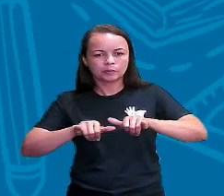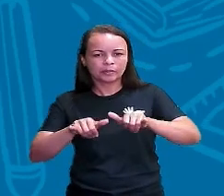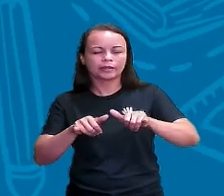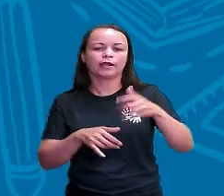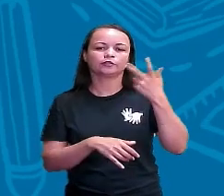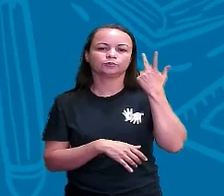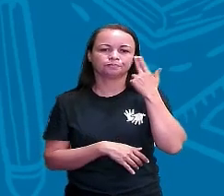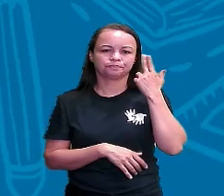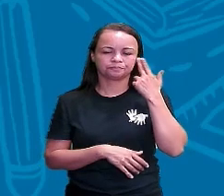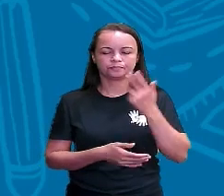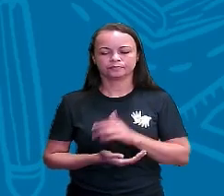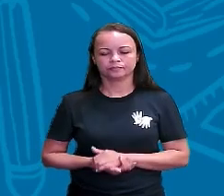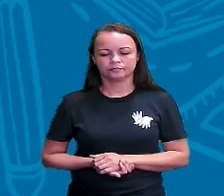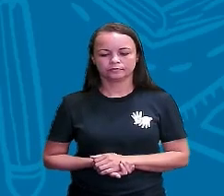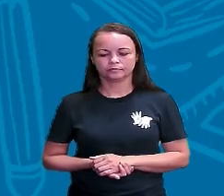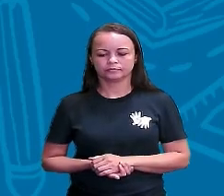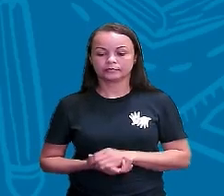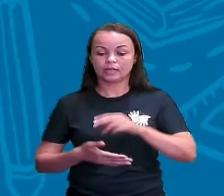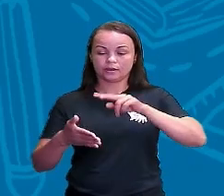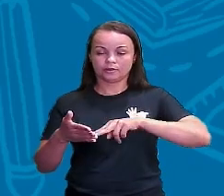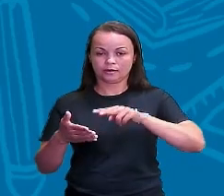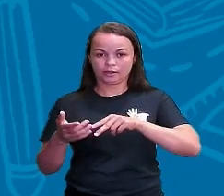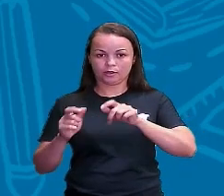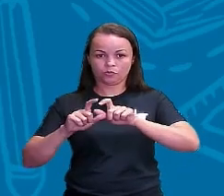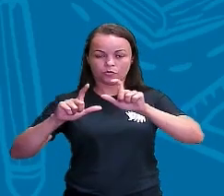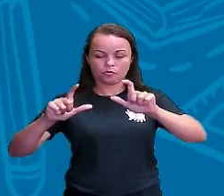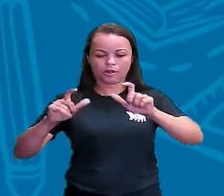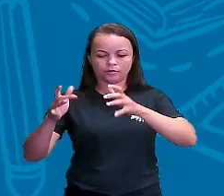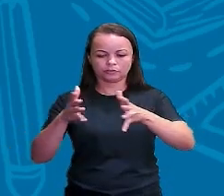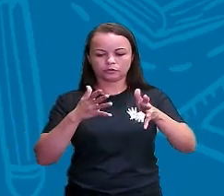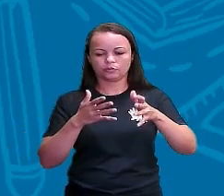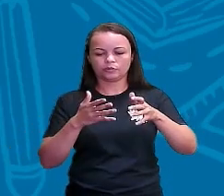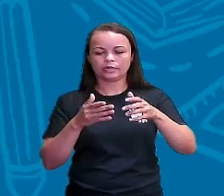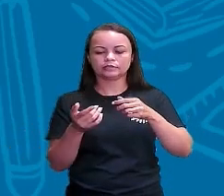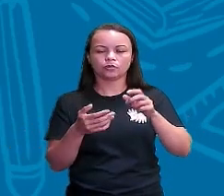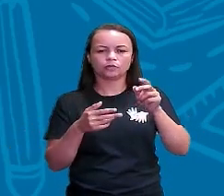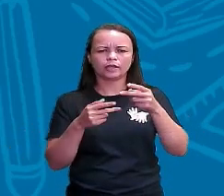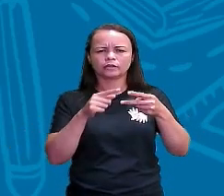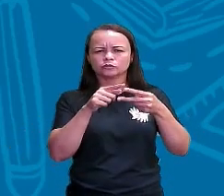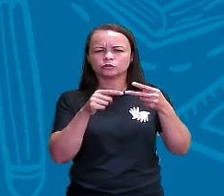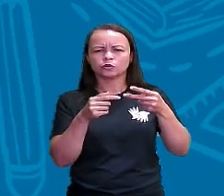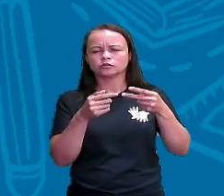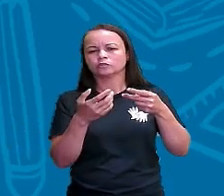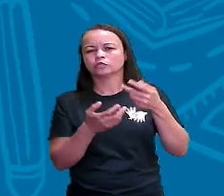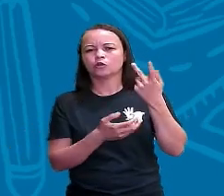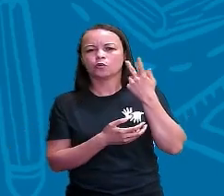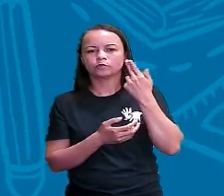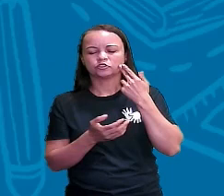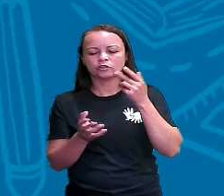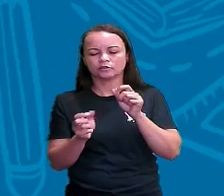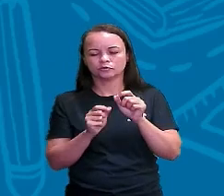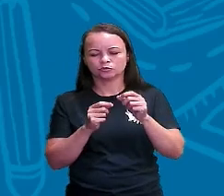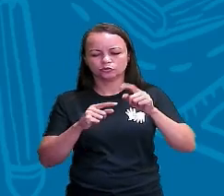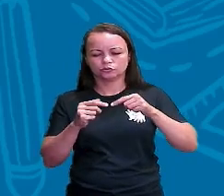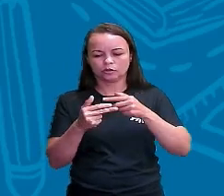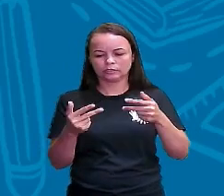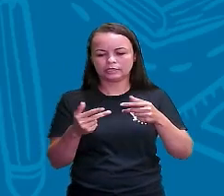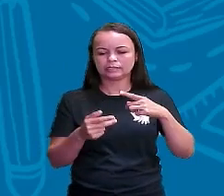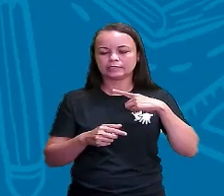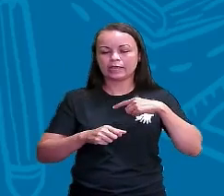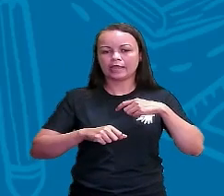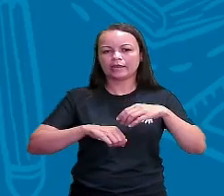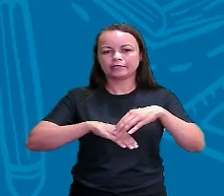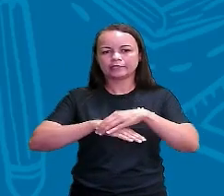Ó, leio o quadro a seguir e completo com mais dois exemplos de o que se pede. Então, nome de objetos, já tem tênis, posso colocar aí, ó,